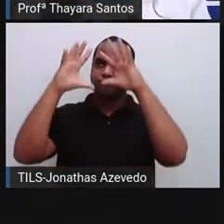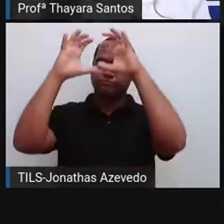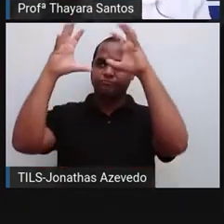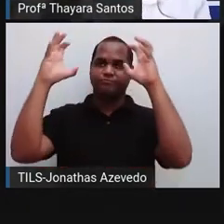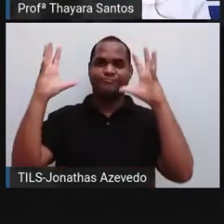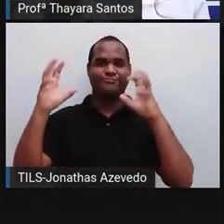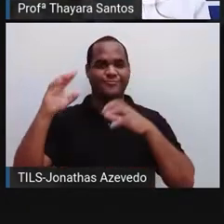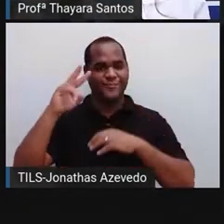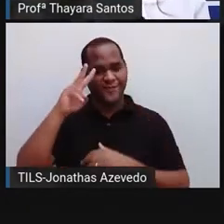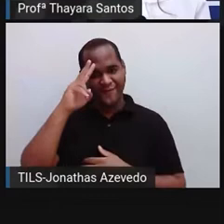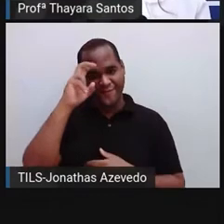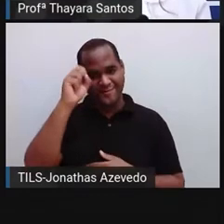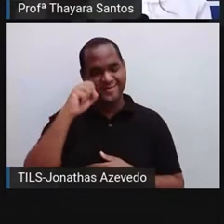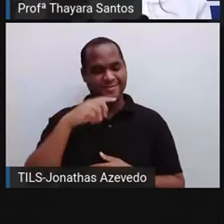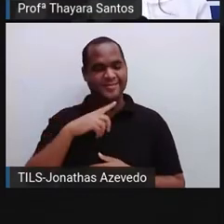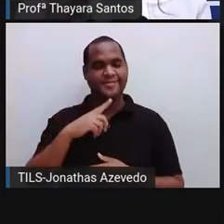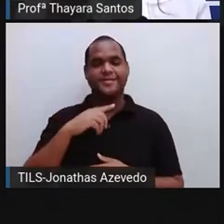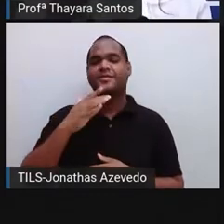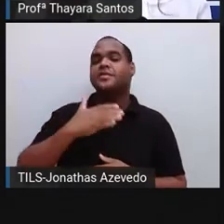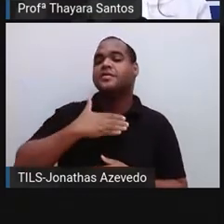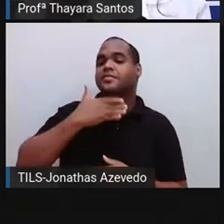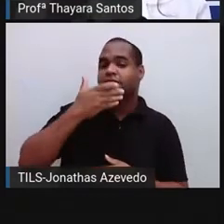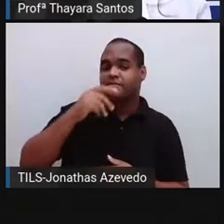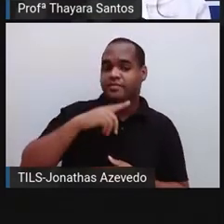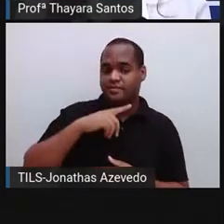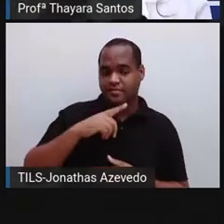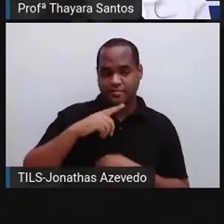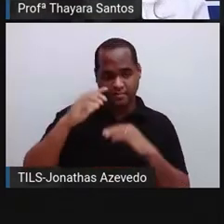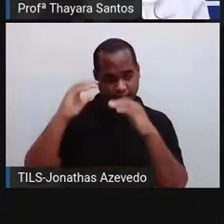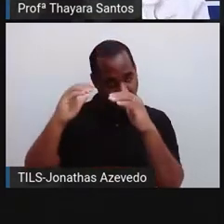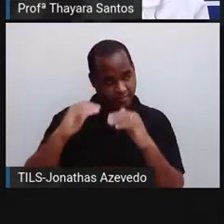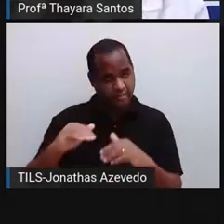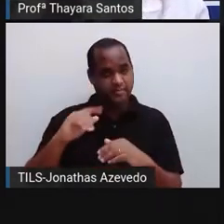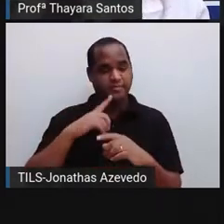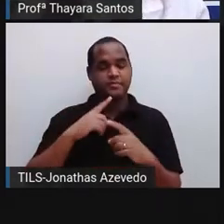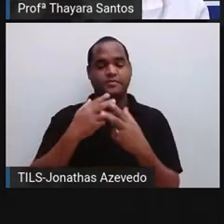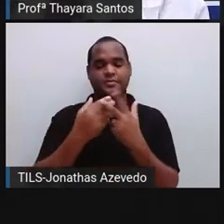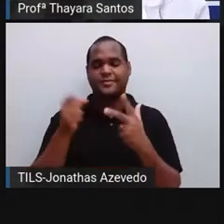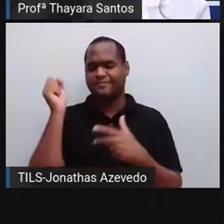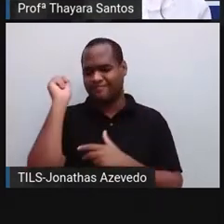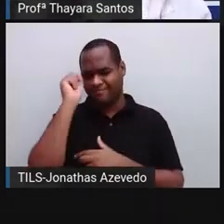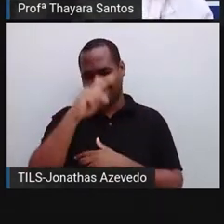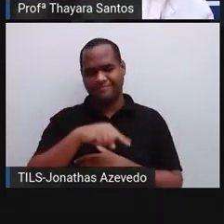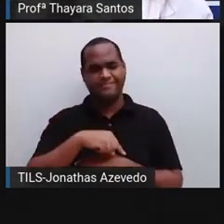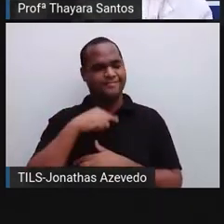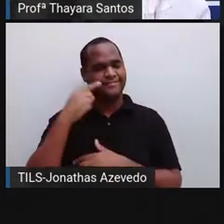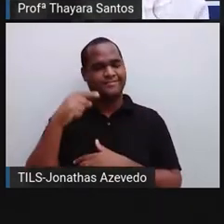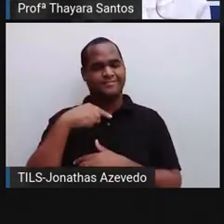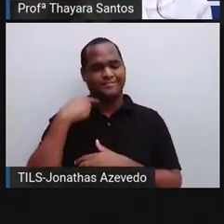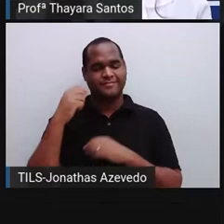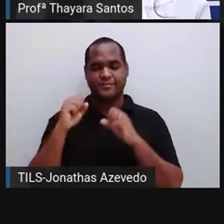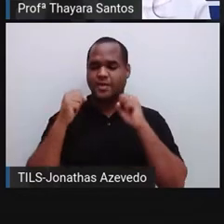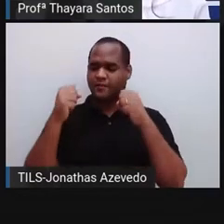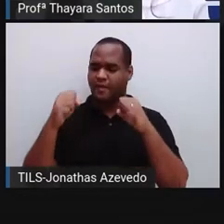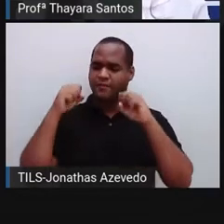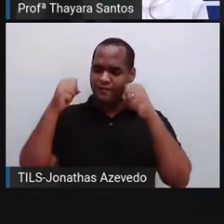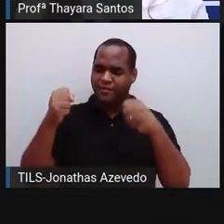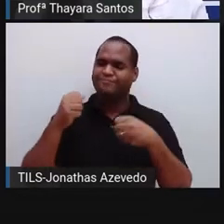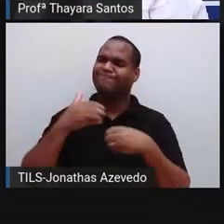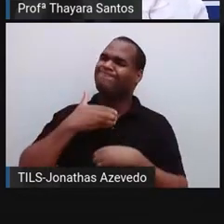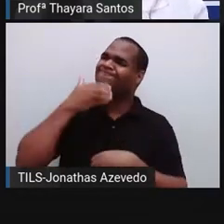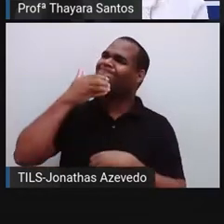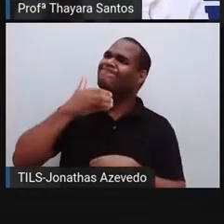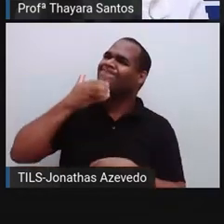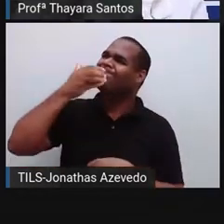E aquelas girafas que tinham pescoço pequeno, curto, elas tinham mais dificuldade, elas estavam se esticando para poder alcançar